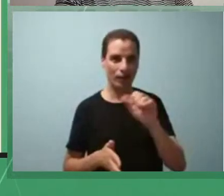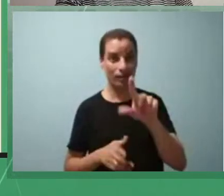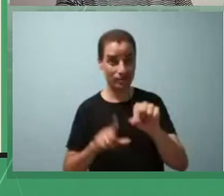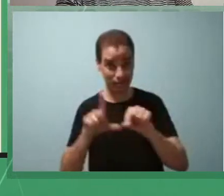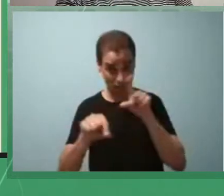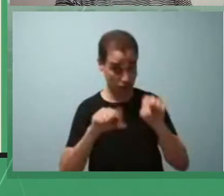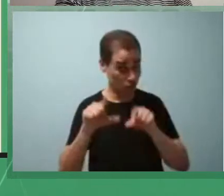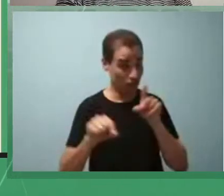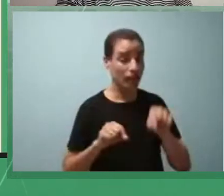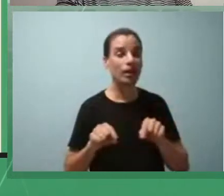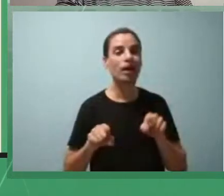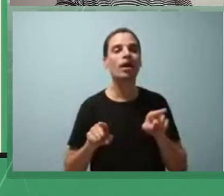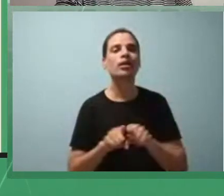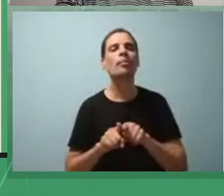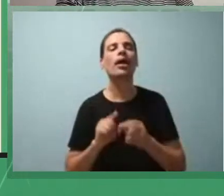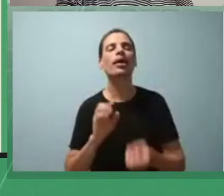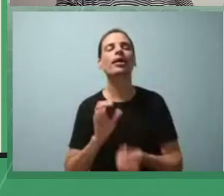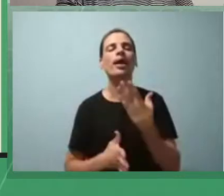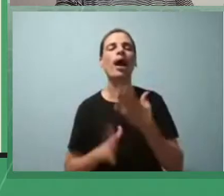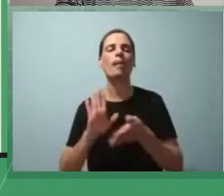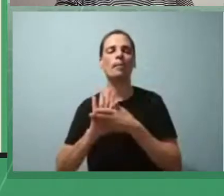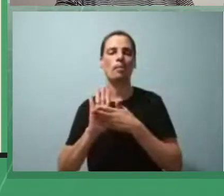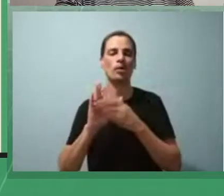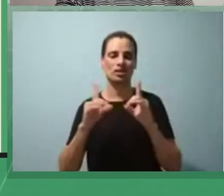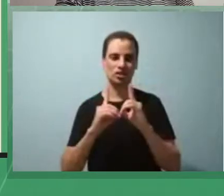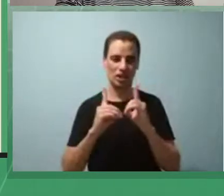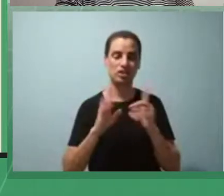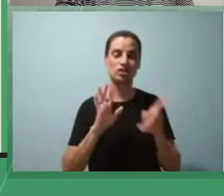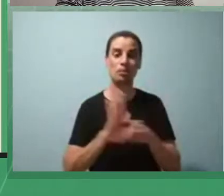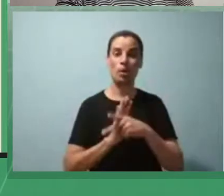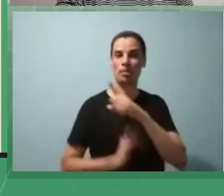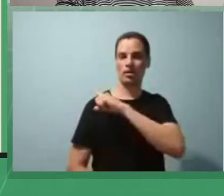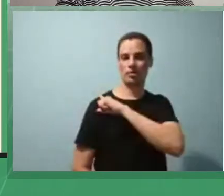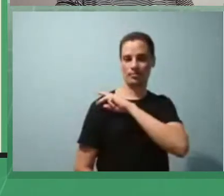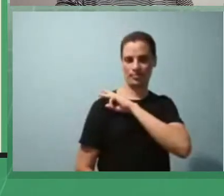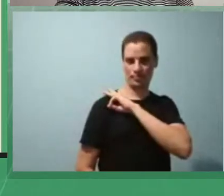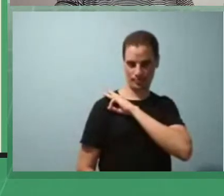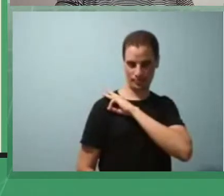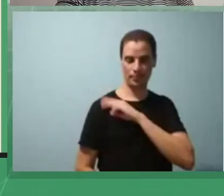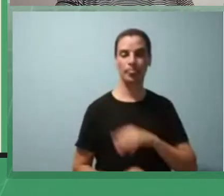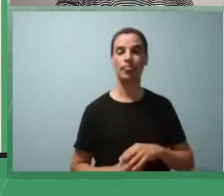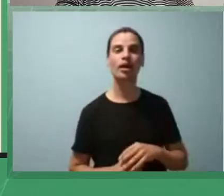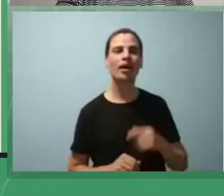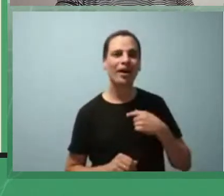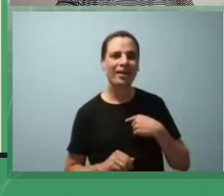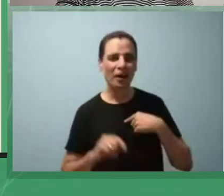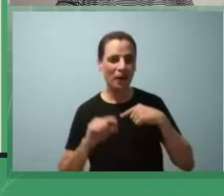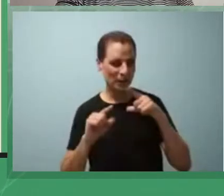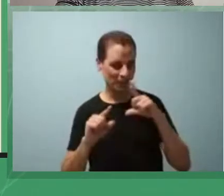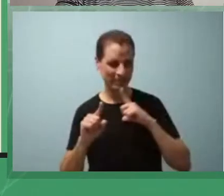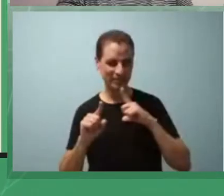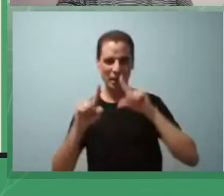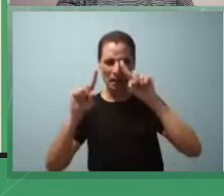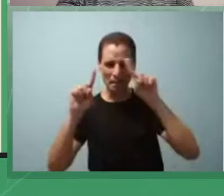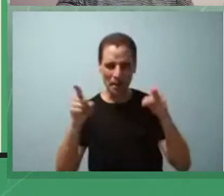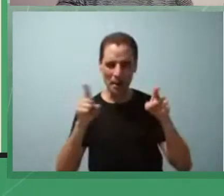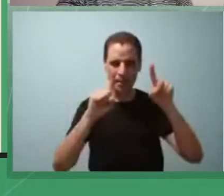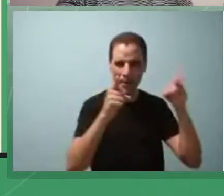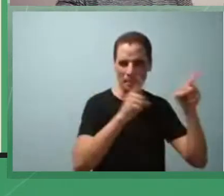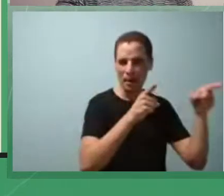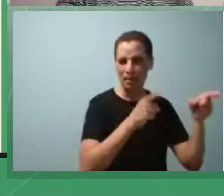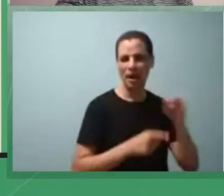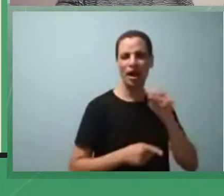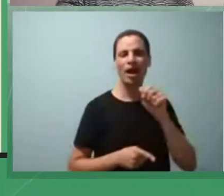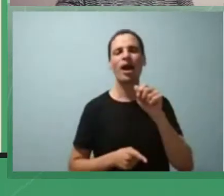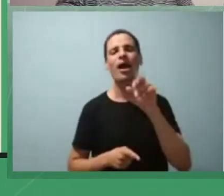proposta didática para o ensino médio e aí entre parênteses eu coloquei os autores que eu trabalho as crônicas né Rachel